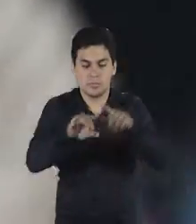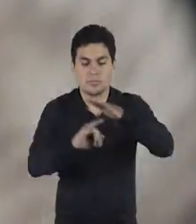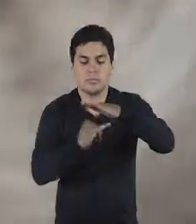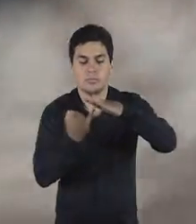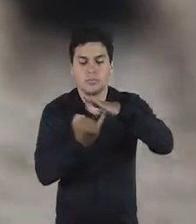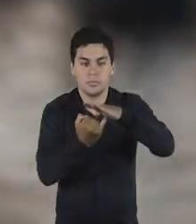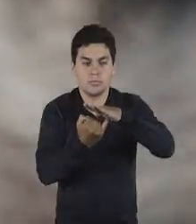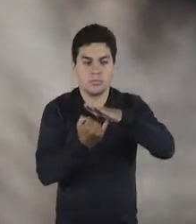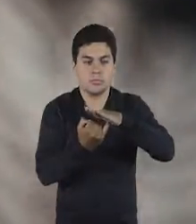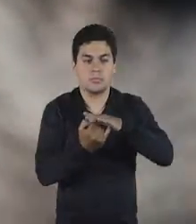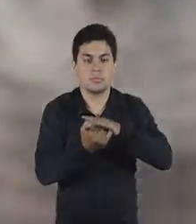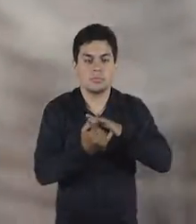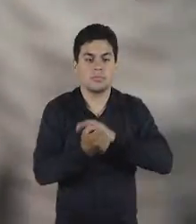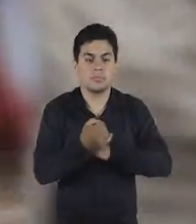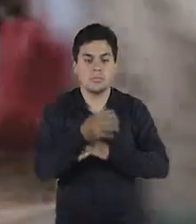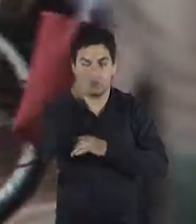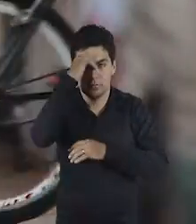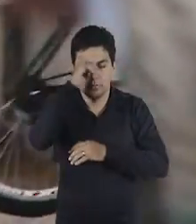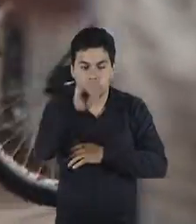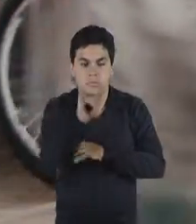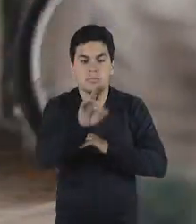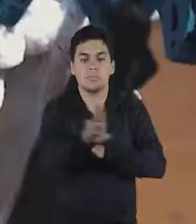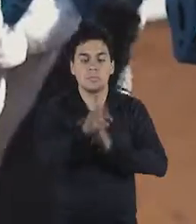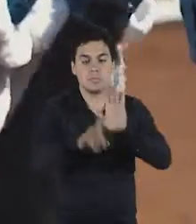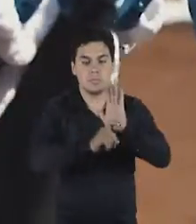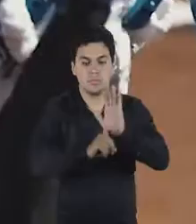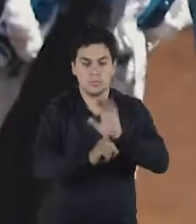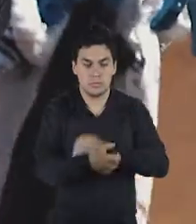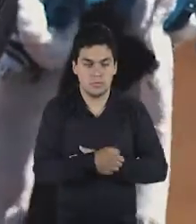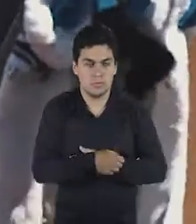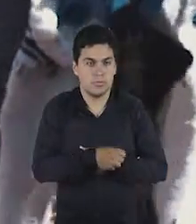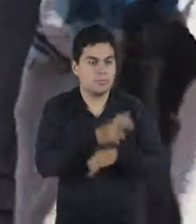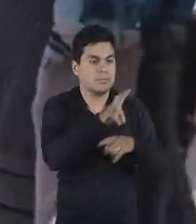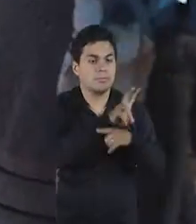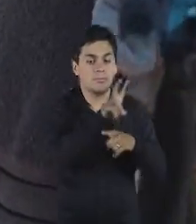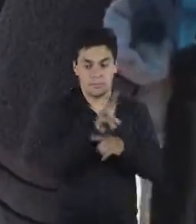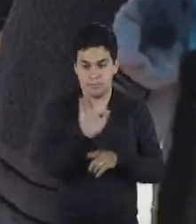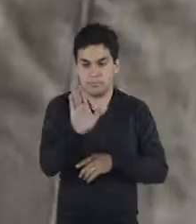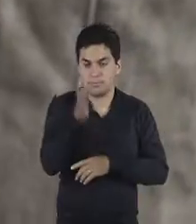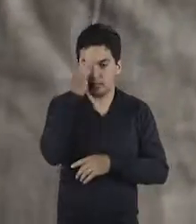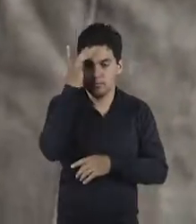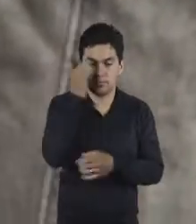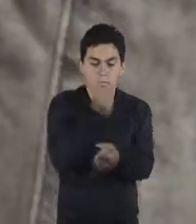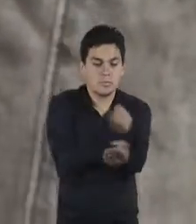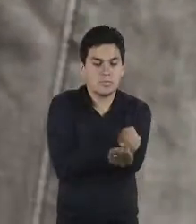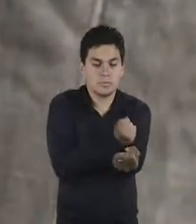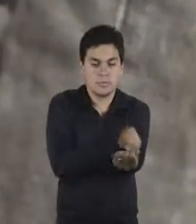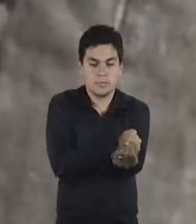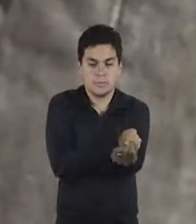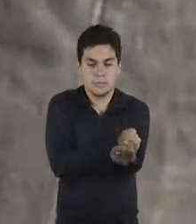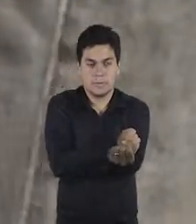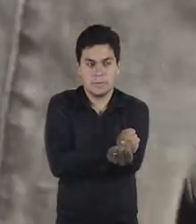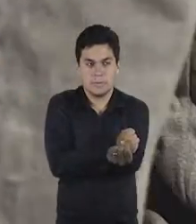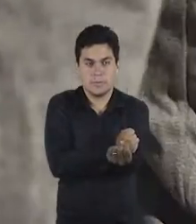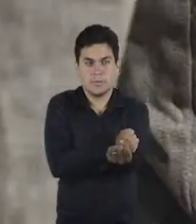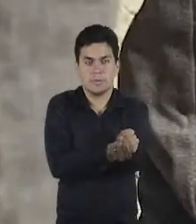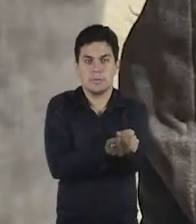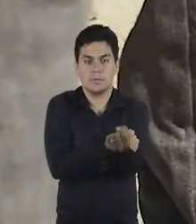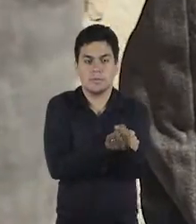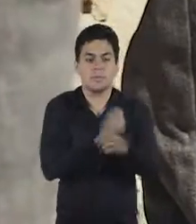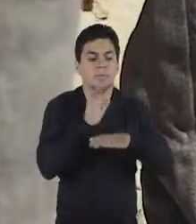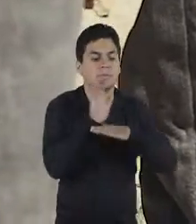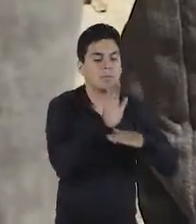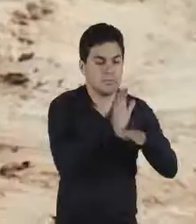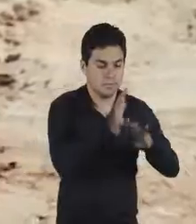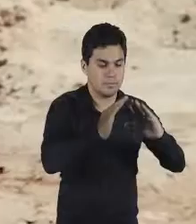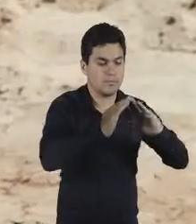focados na prevenção do uso de drogas. E para cuidar daqueles que estão lutando contra o vício, vamos oferecer